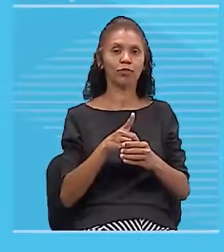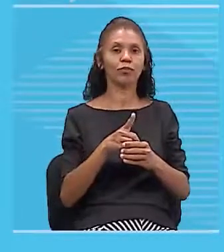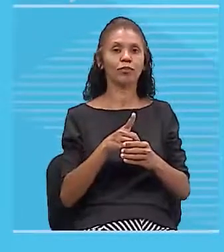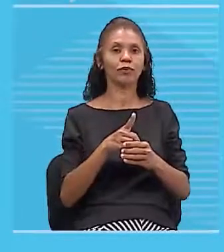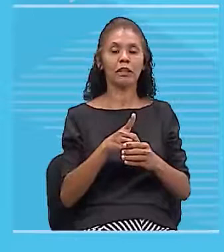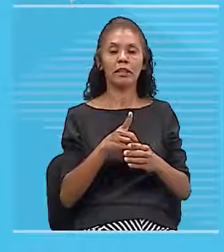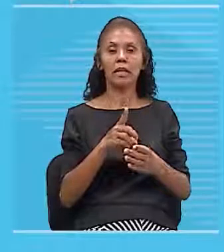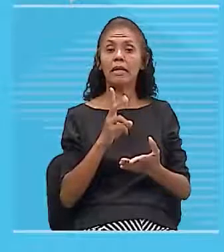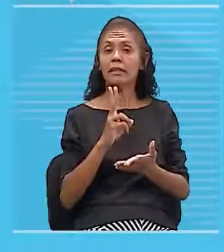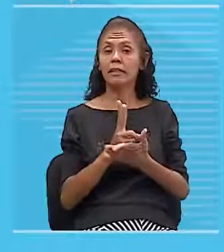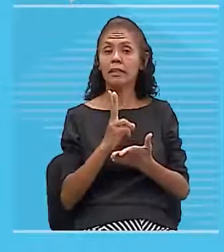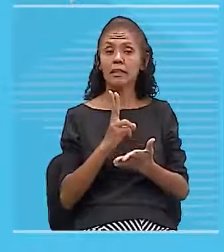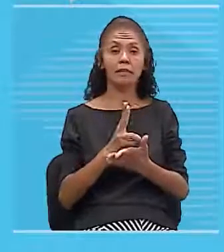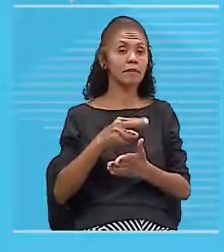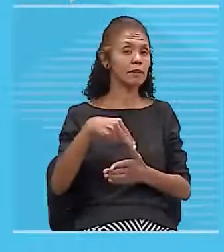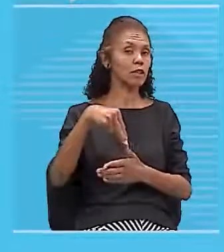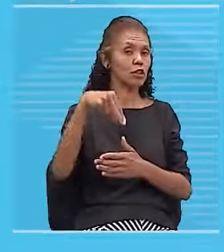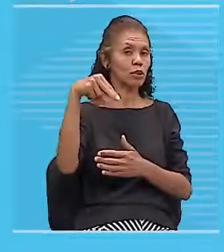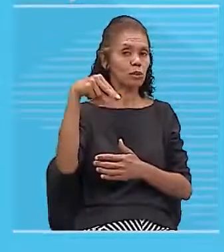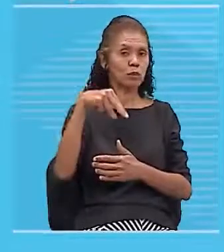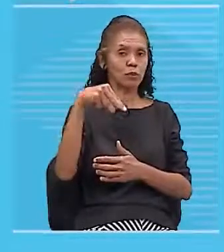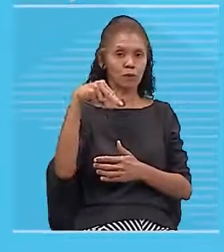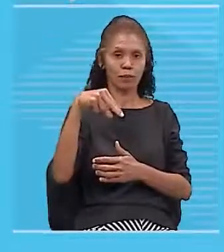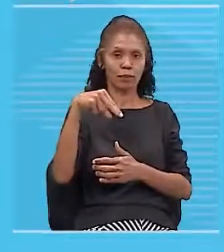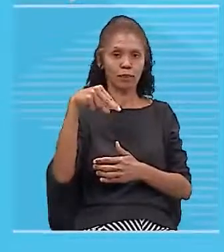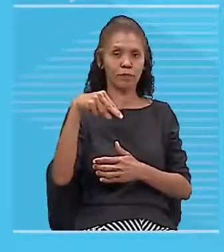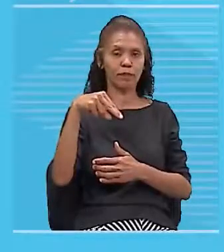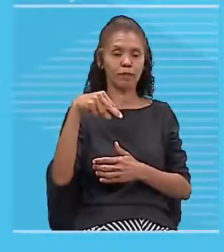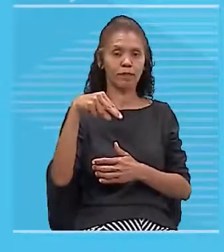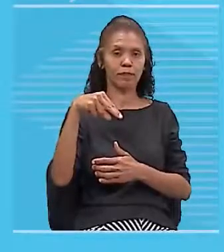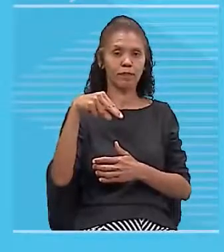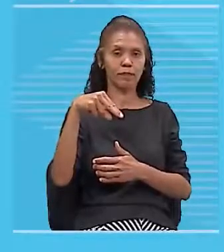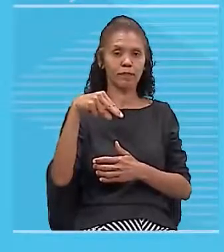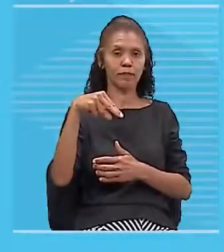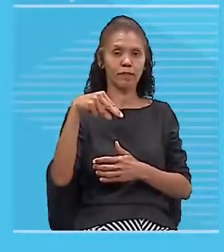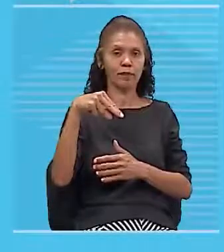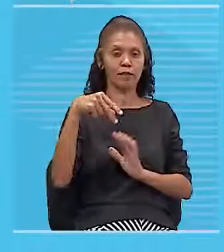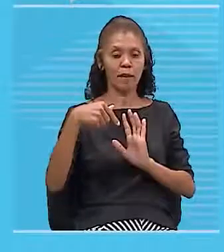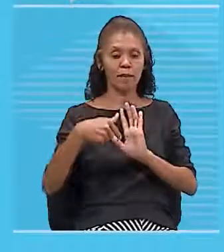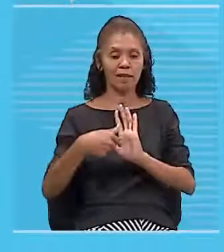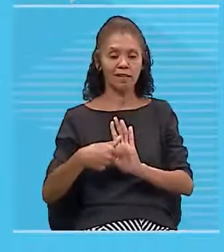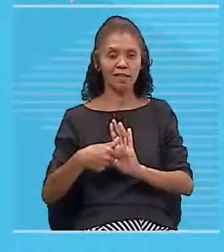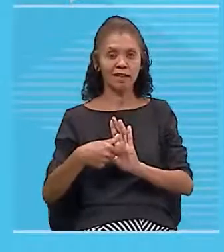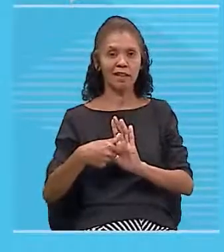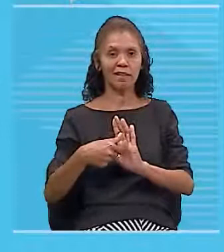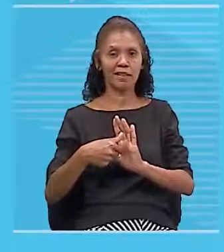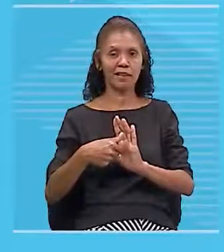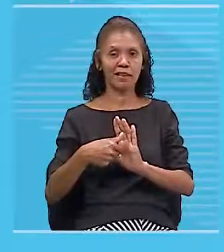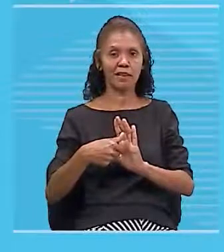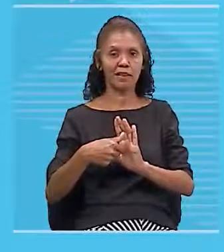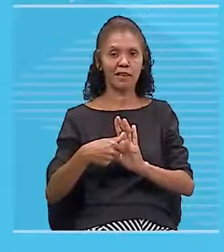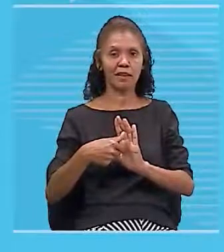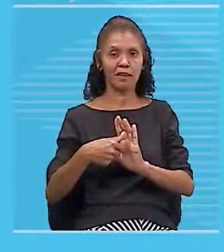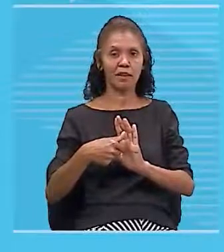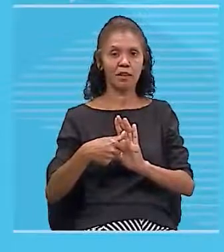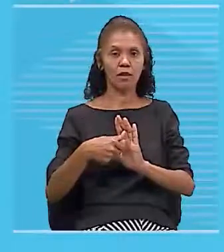norte. O norte é que vai indicar para onde é que o campo magnético está